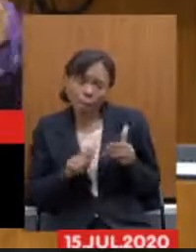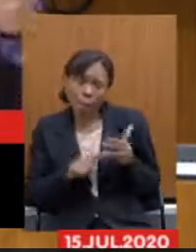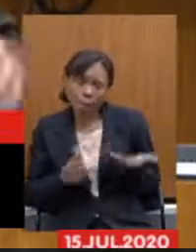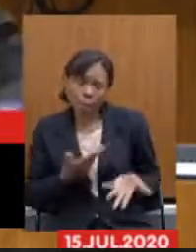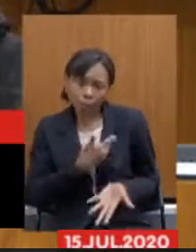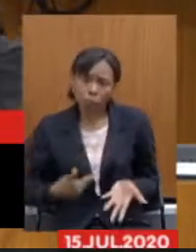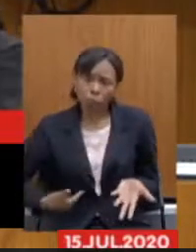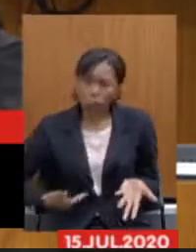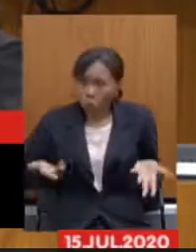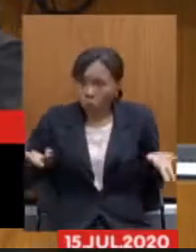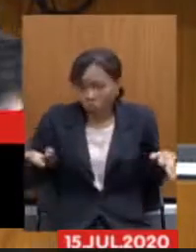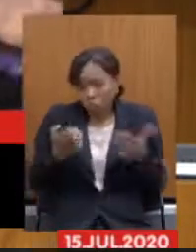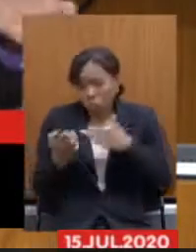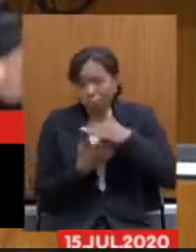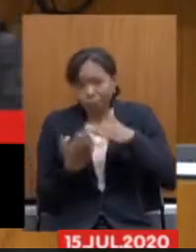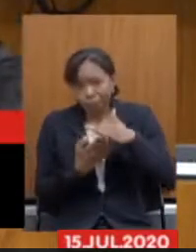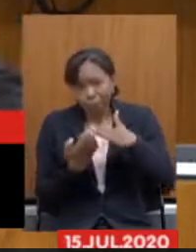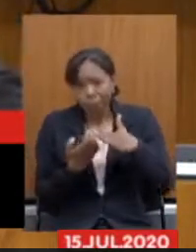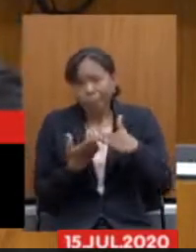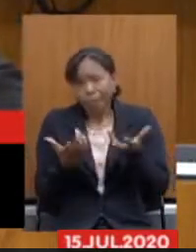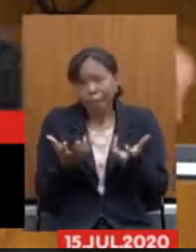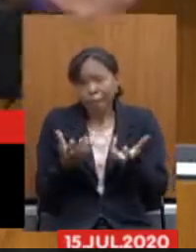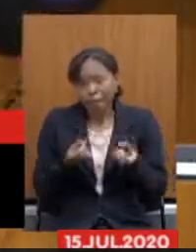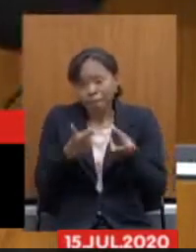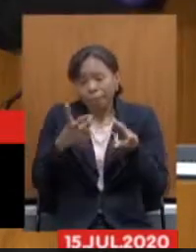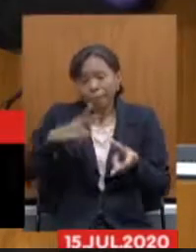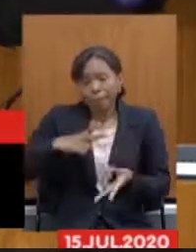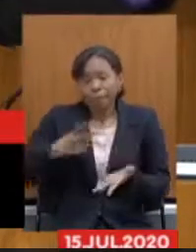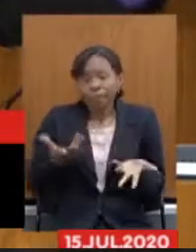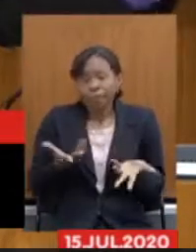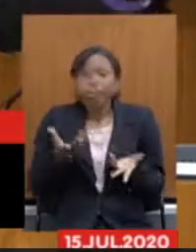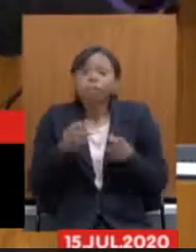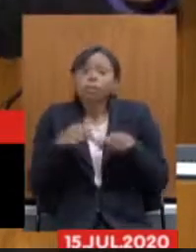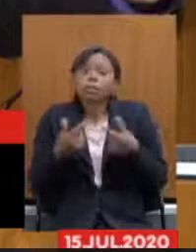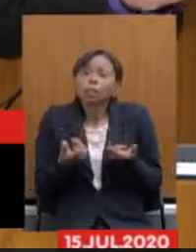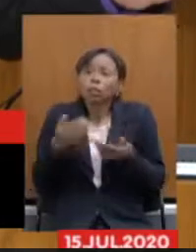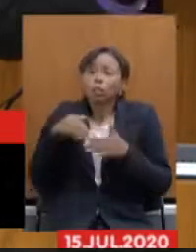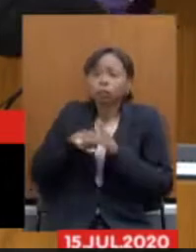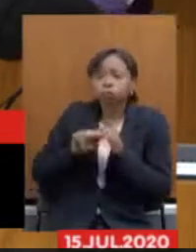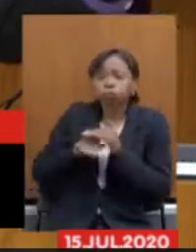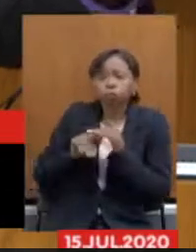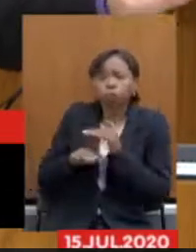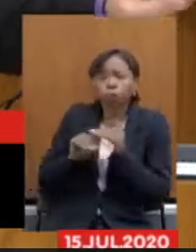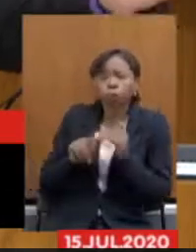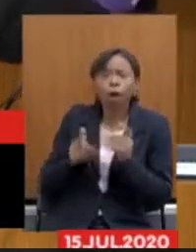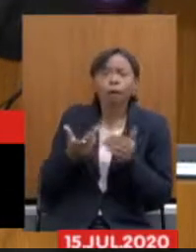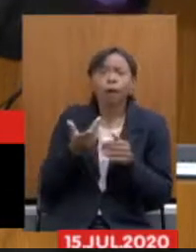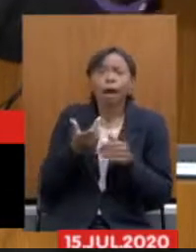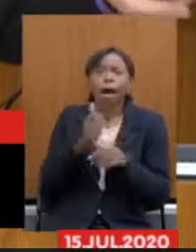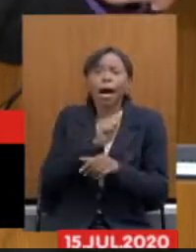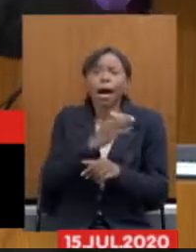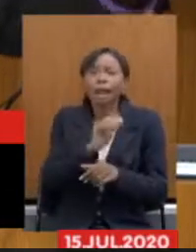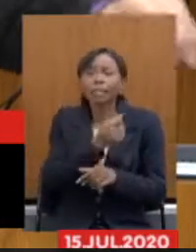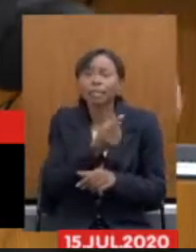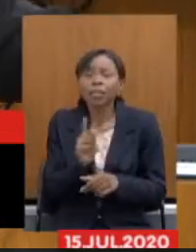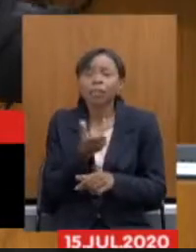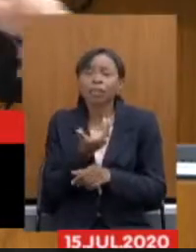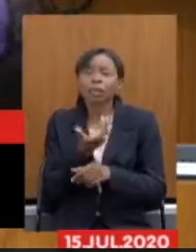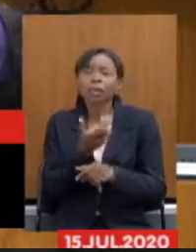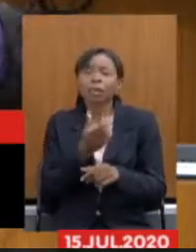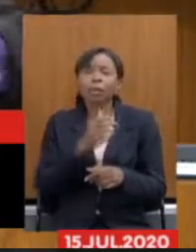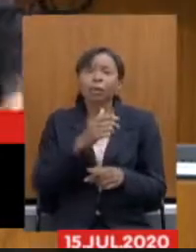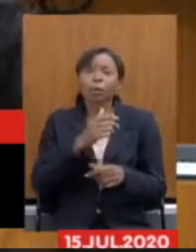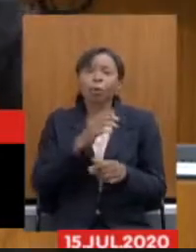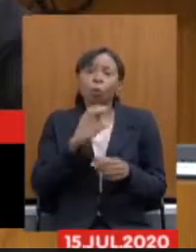com as empresas querendo privatizar as empresas colocar nesse fundo as ações da Codemig da CEMIG e da Copasa